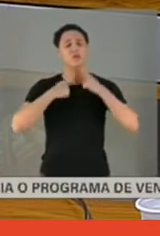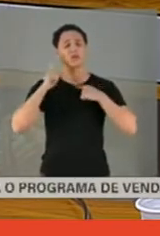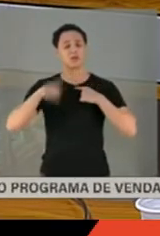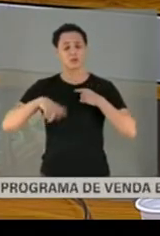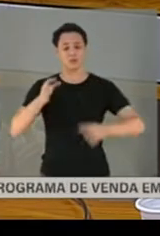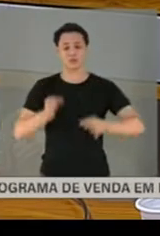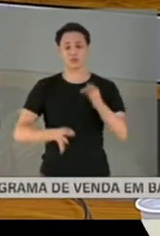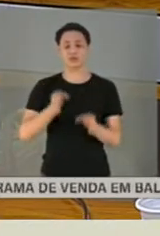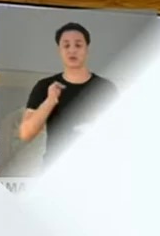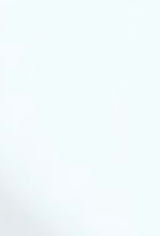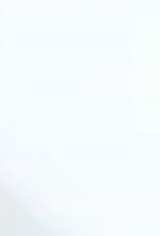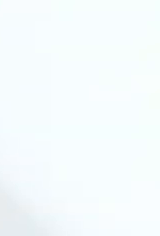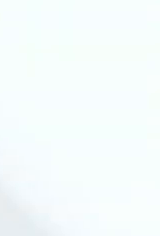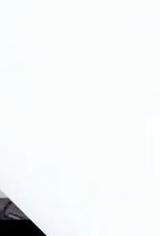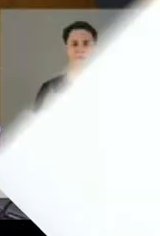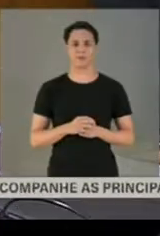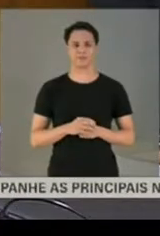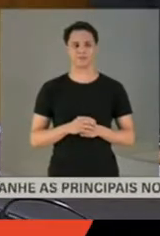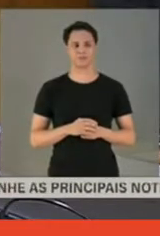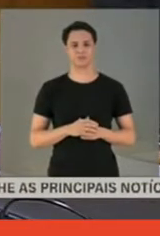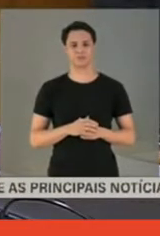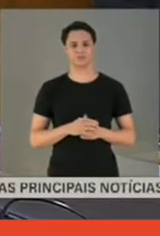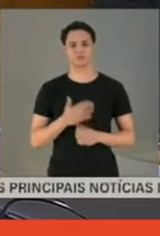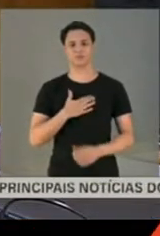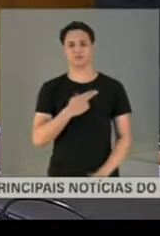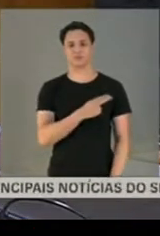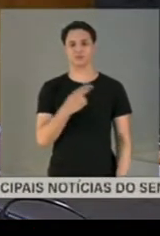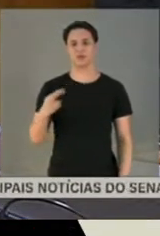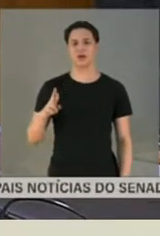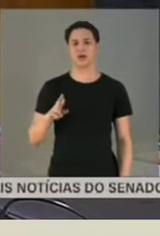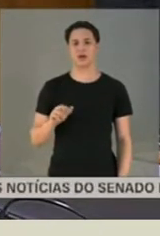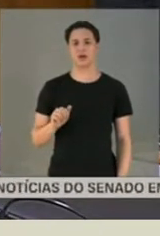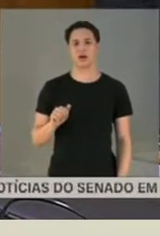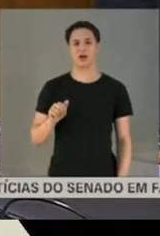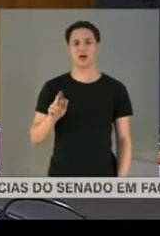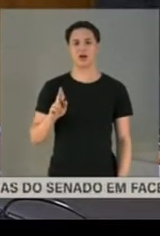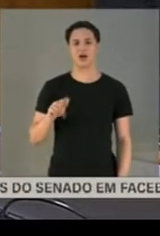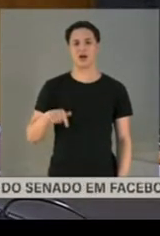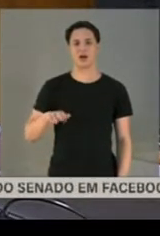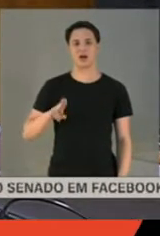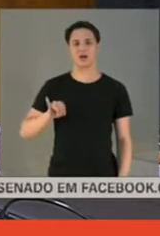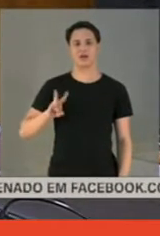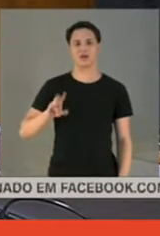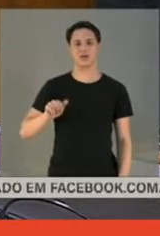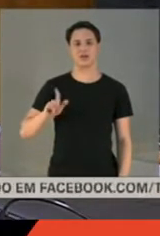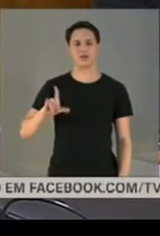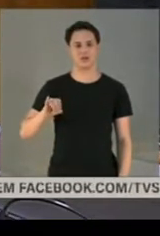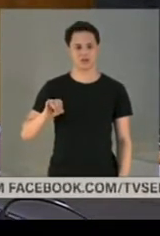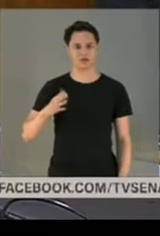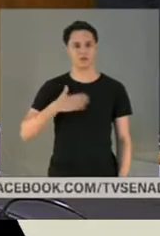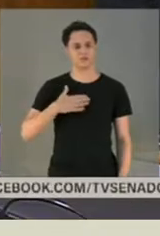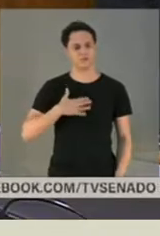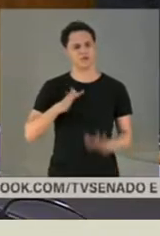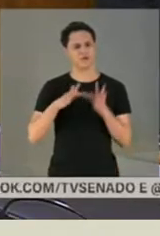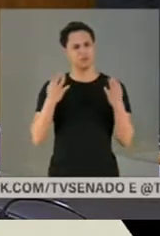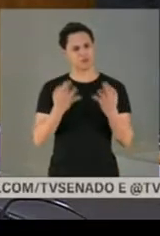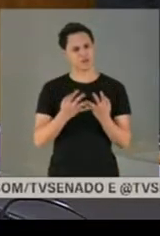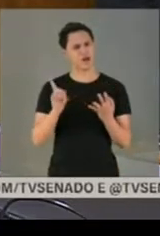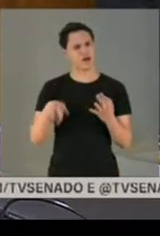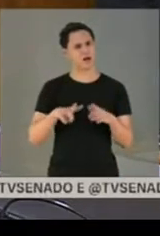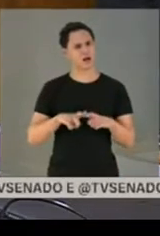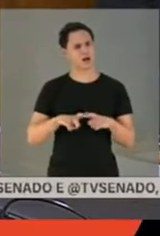é maior. Sou de uma família numerosa, nós somos